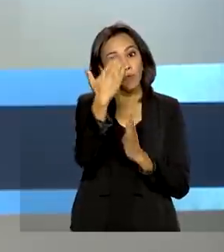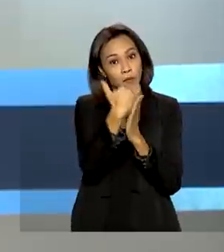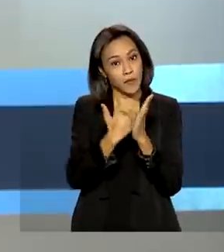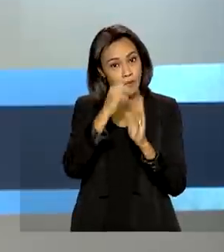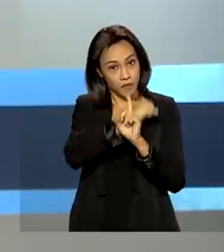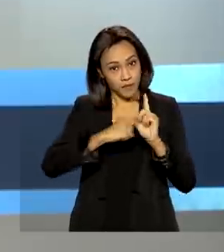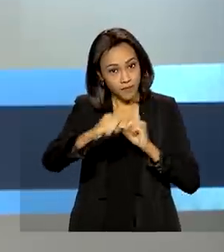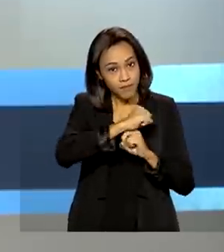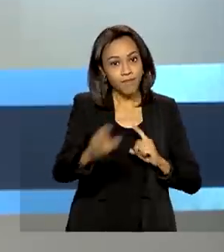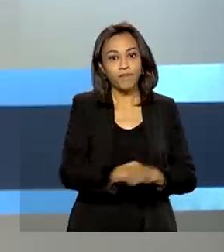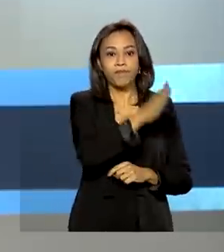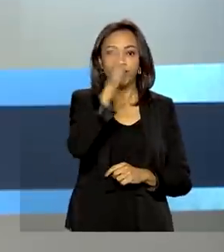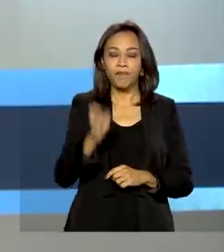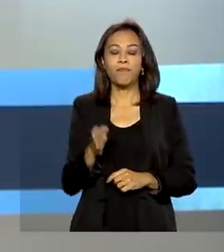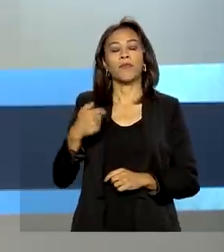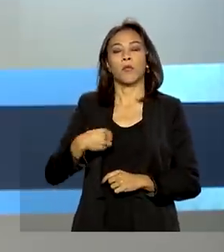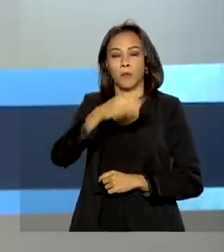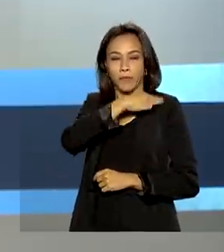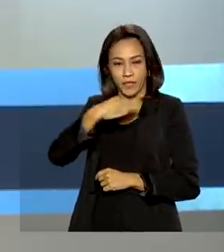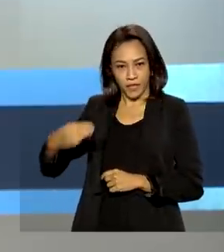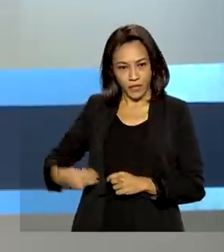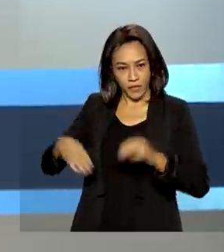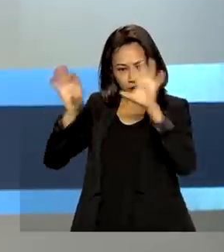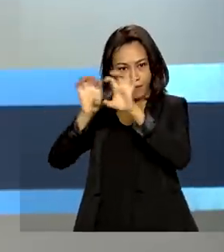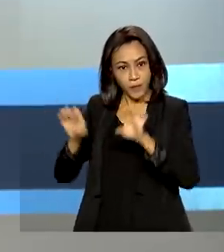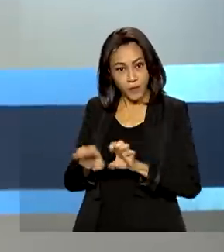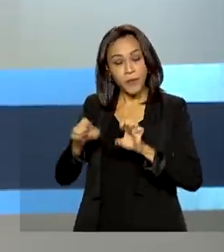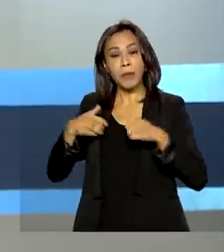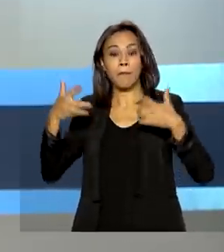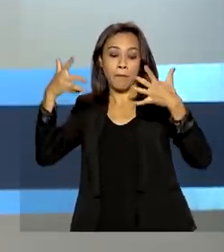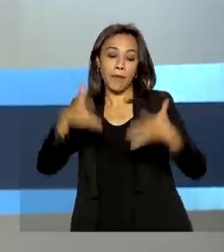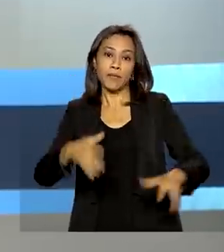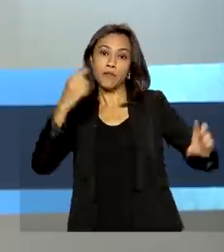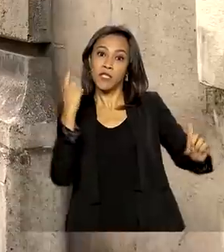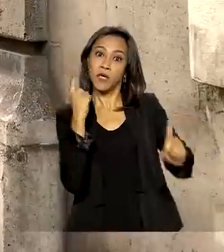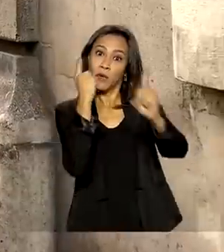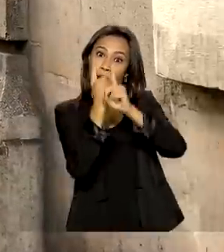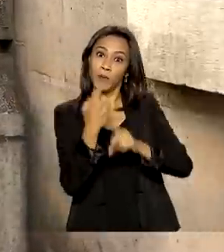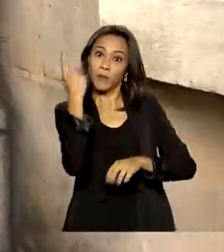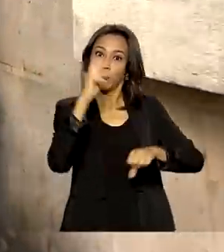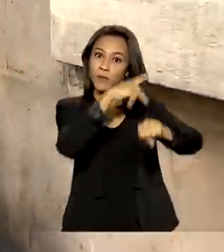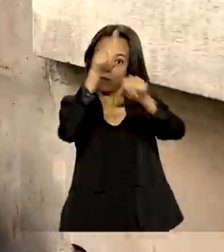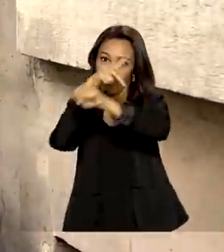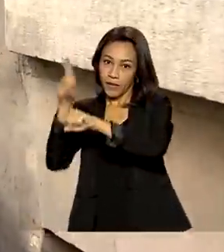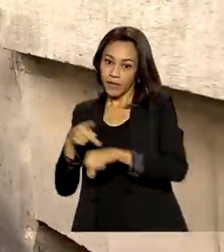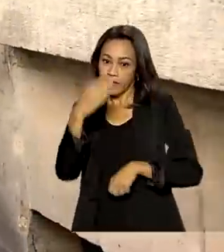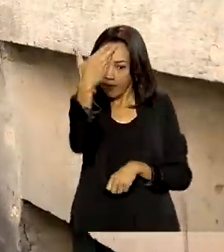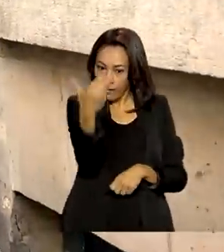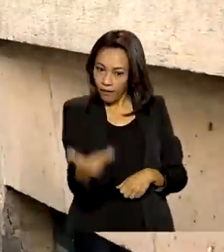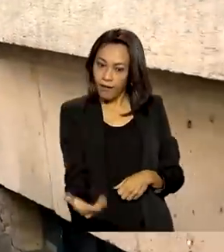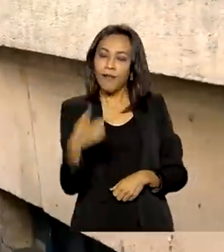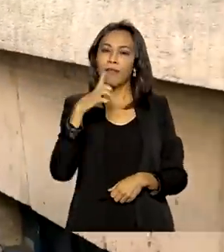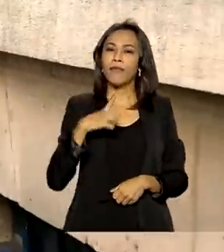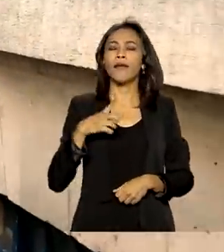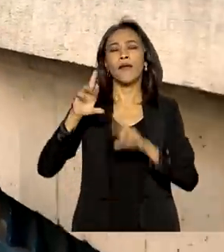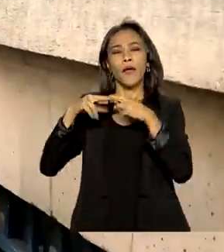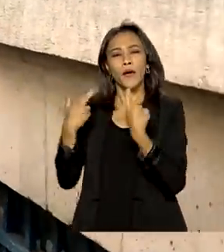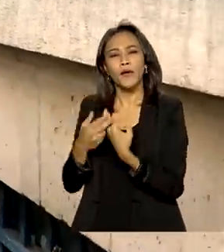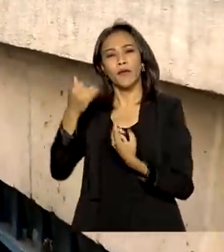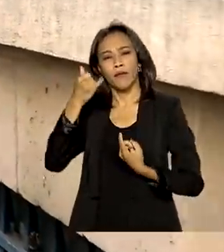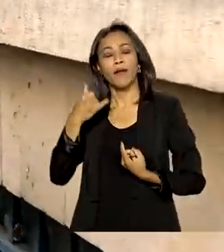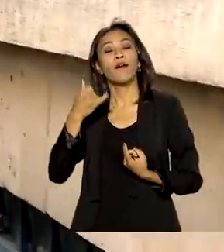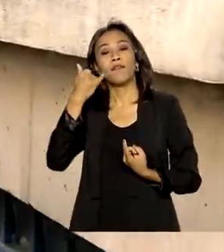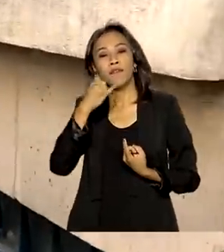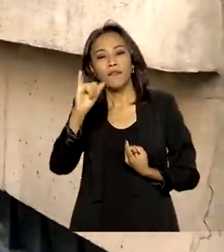Ministro da Infraestrutura participa de encontros com investidores estrangeiros. Tarcísio de Freitas tem reuniões na França, Itália